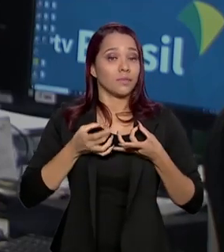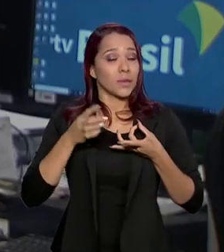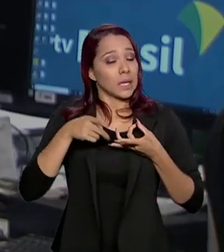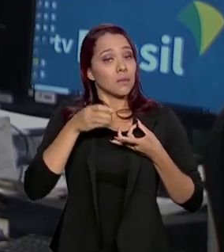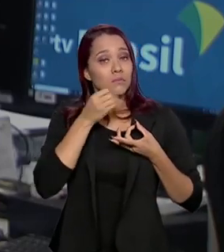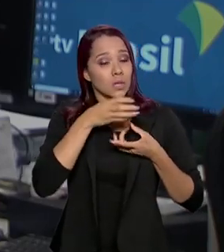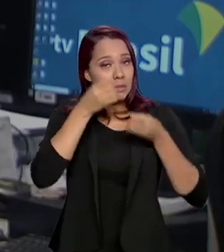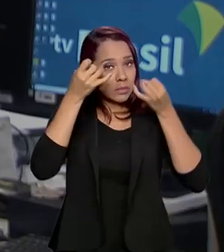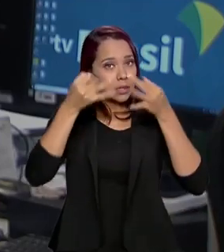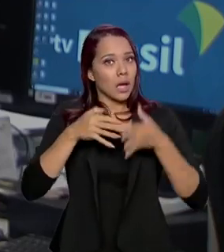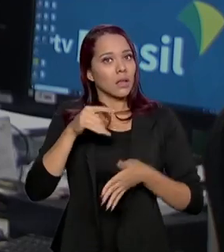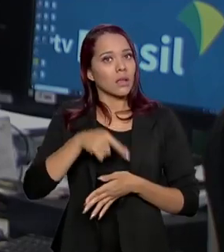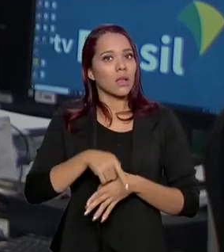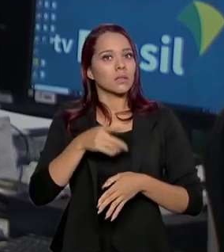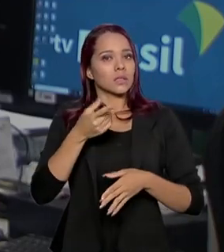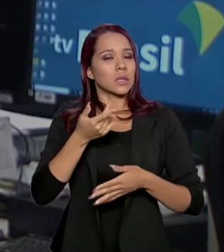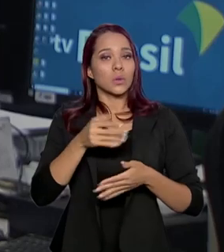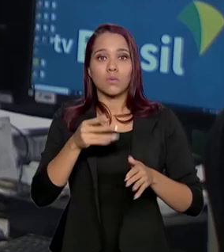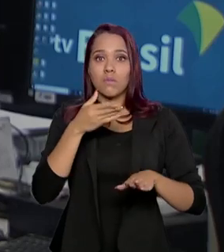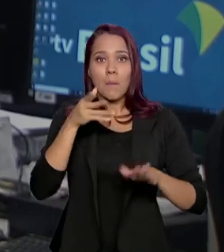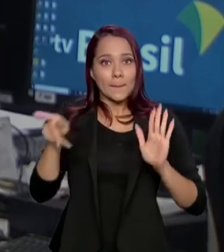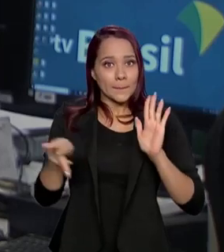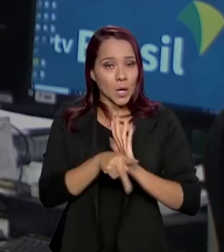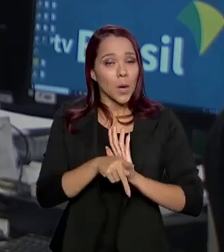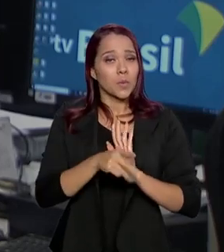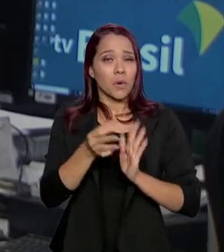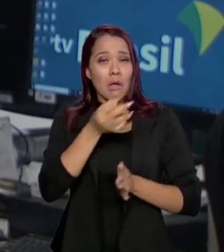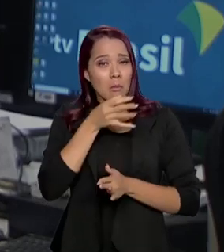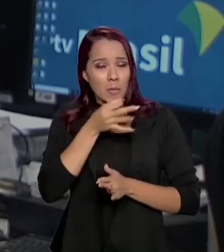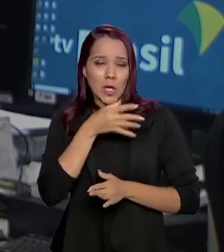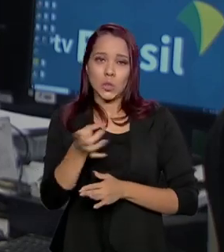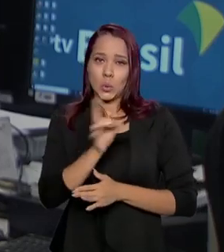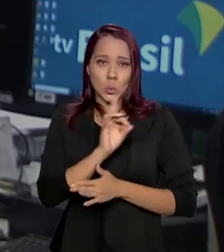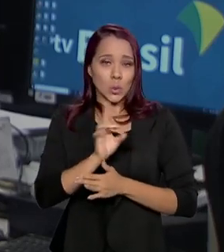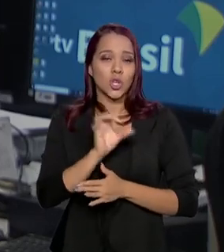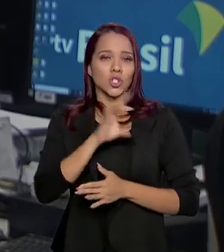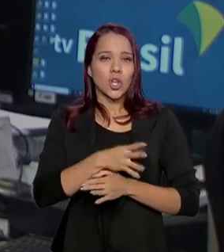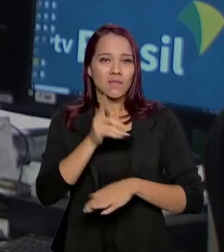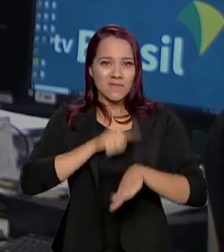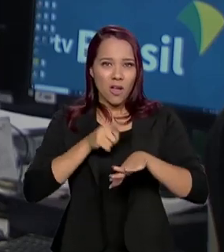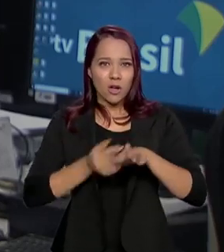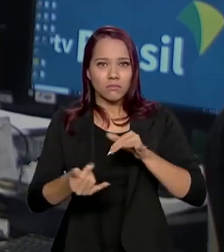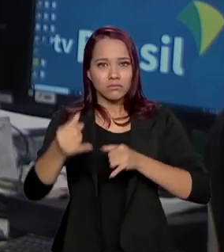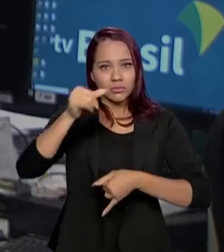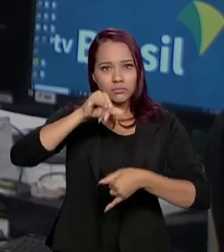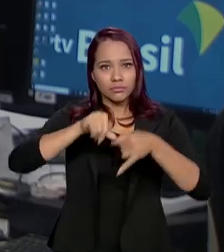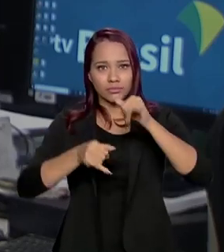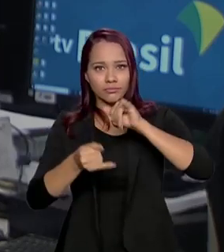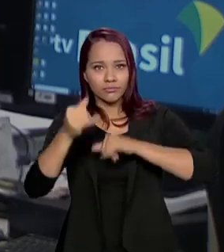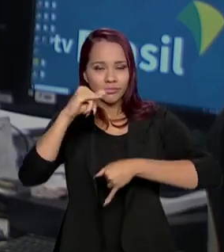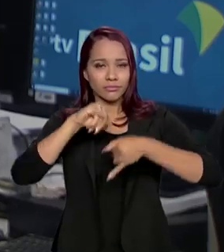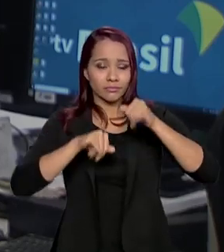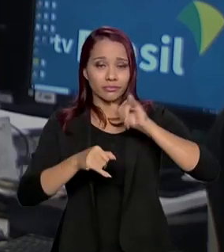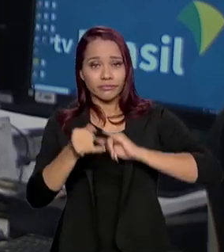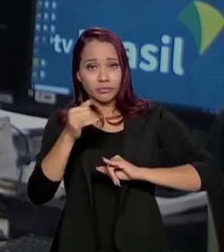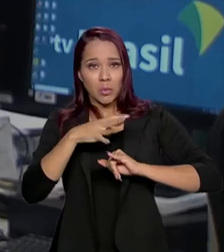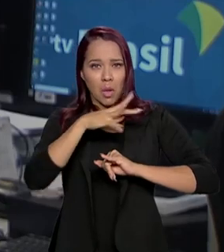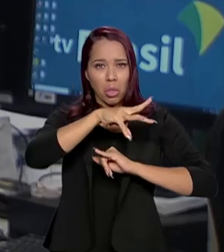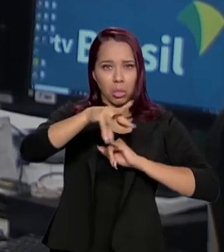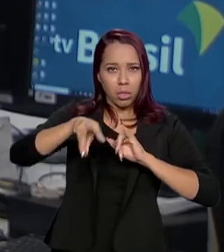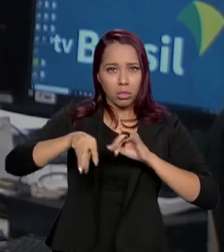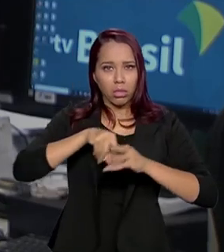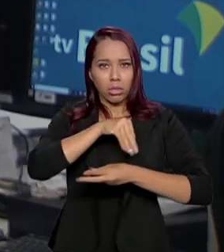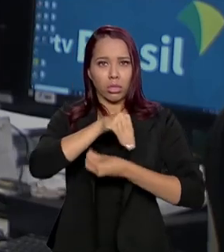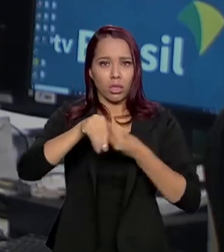substância não faz parte da fórmula da ranitidina, mas durante o processo de fabricação em laboratório, ela